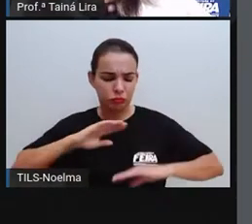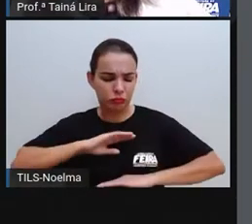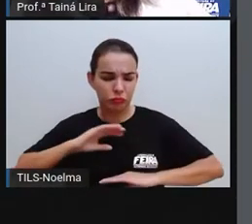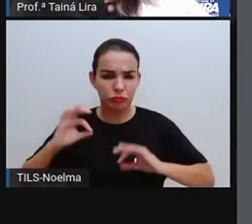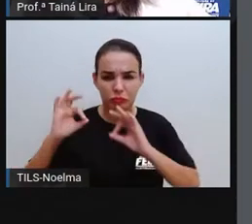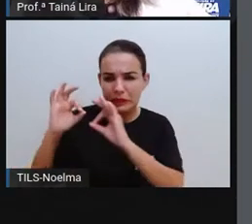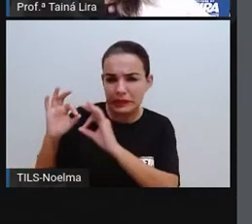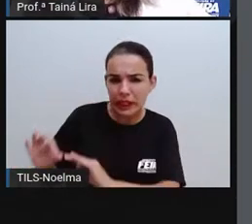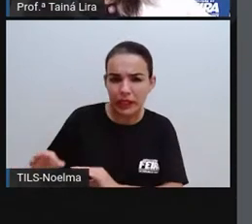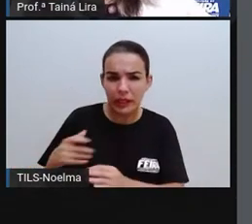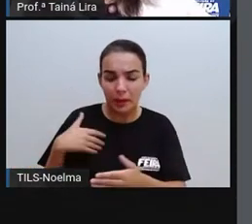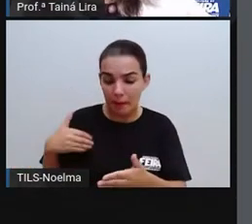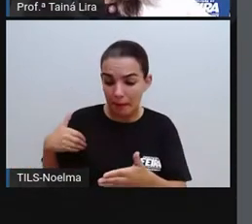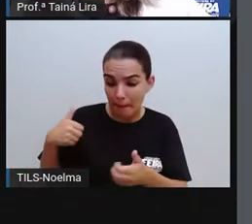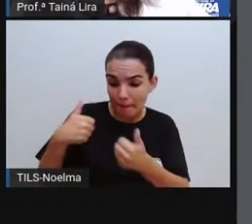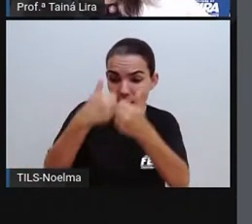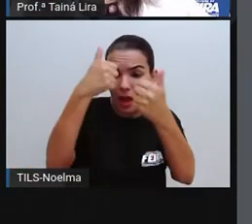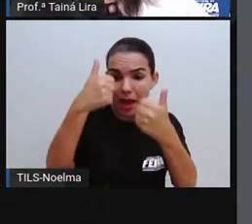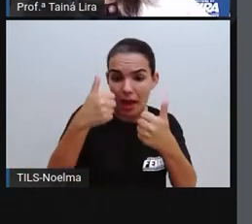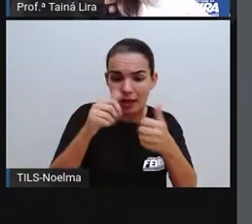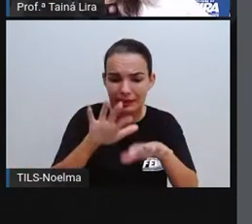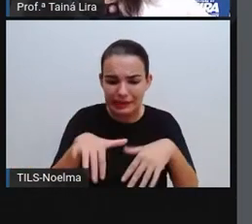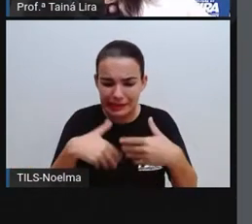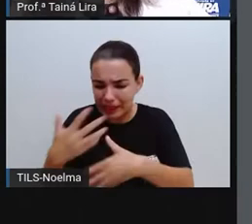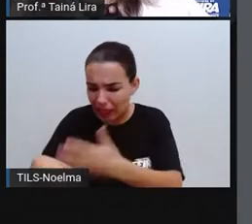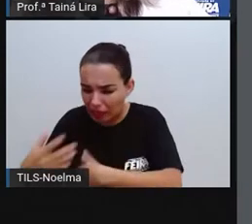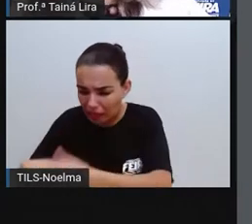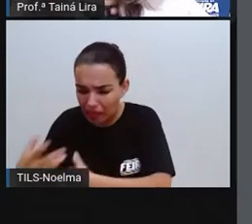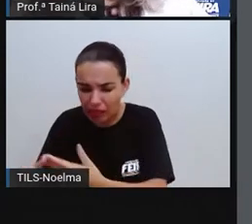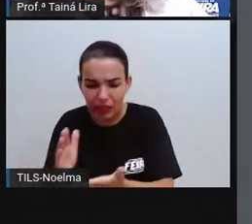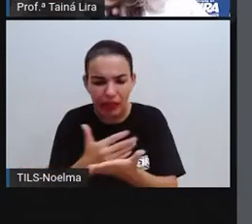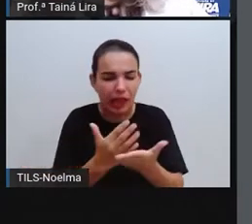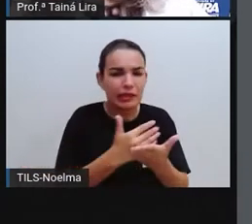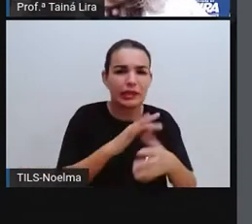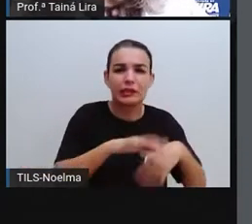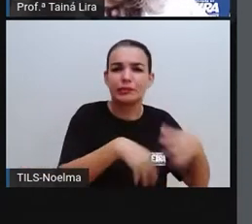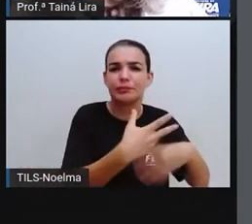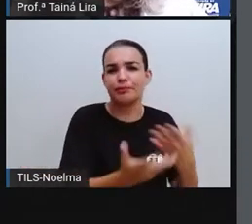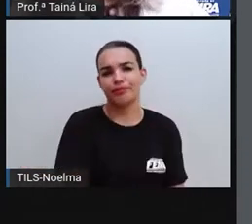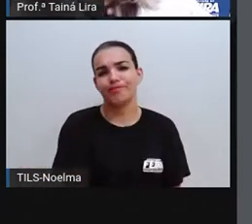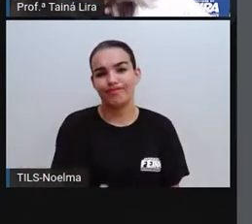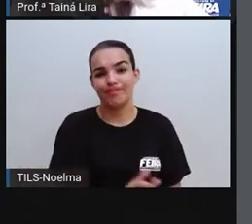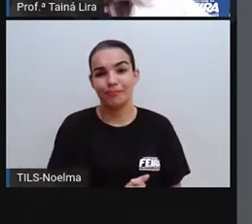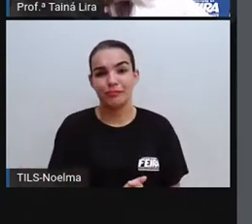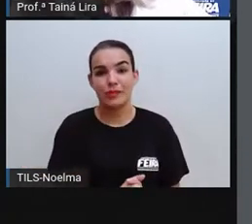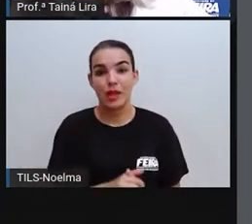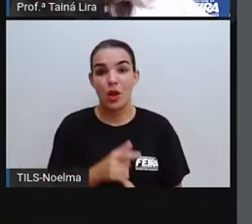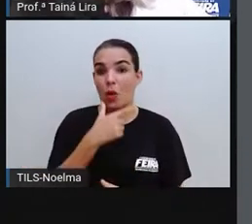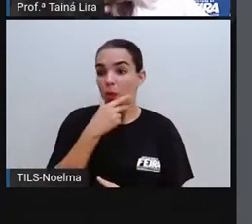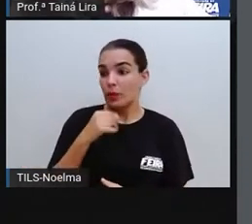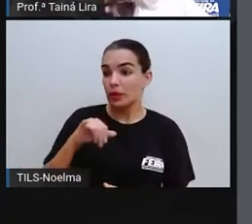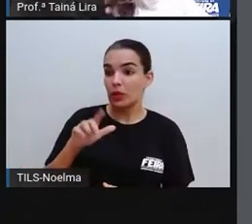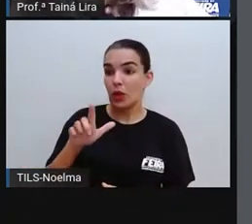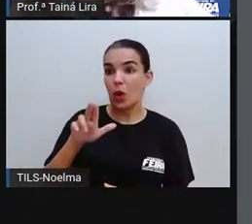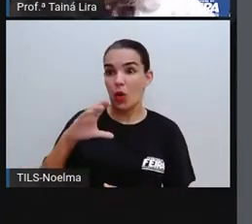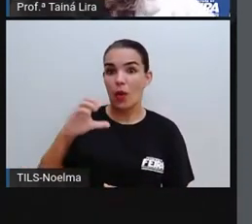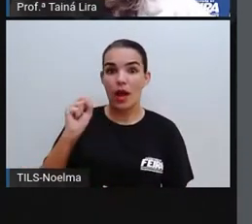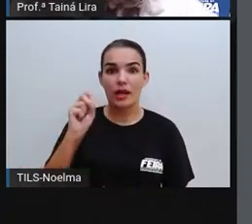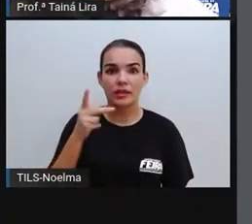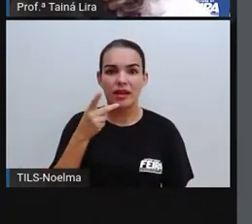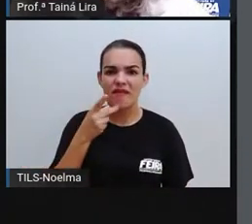esbarrou nele e os cadernos dele acabaram caindo no chão. Ele, então, disse,